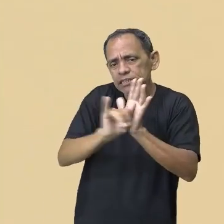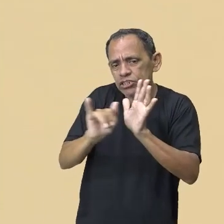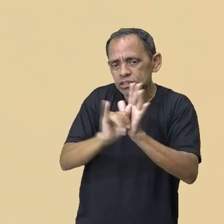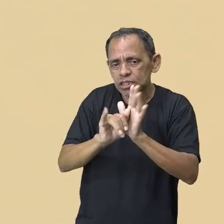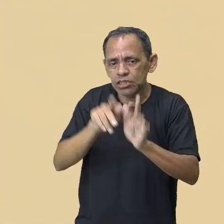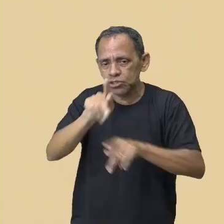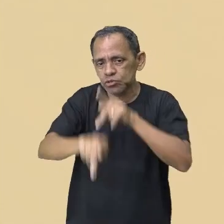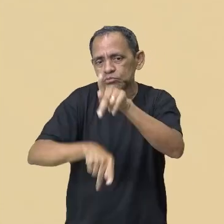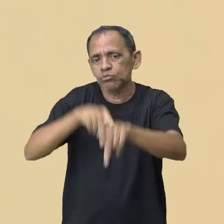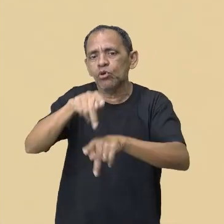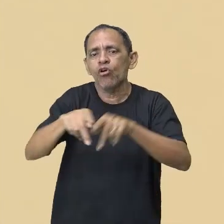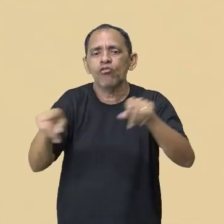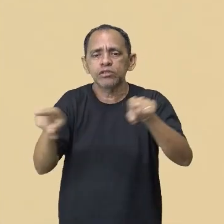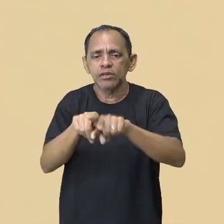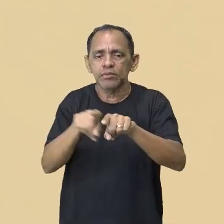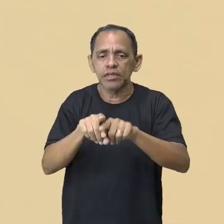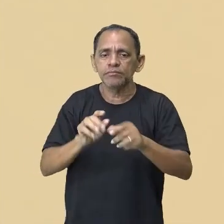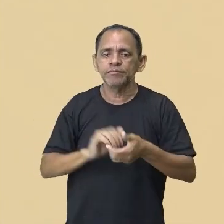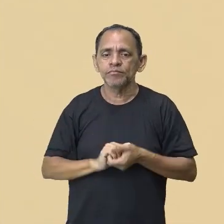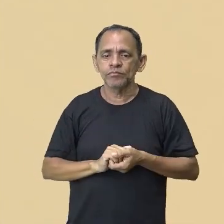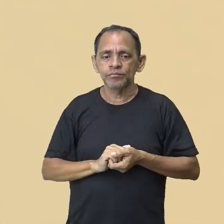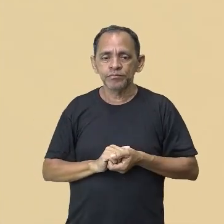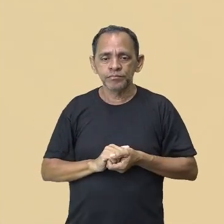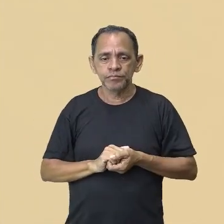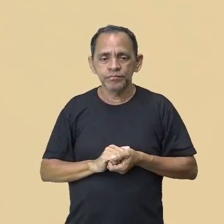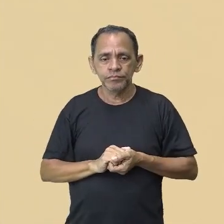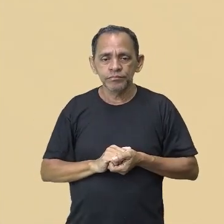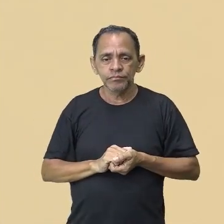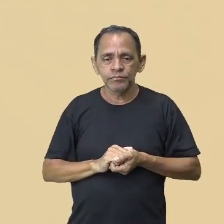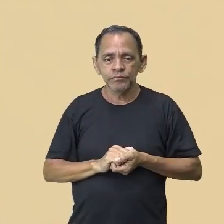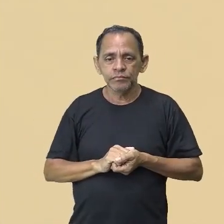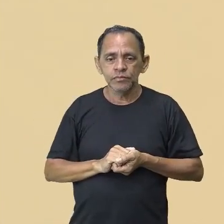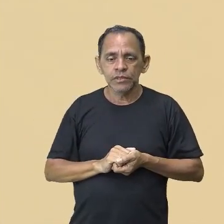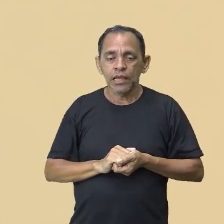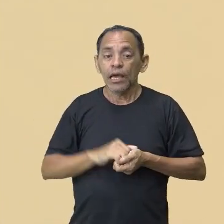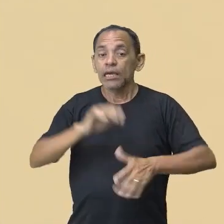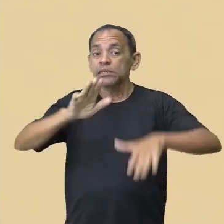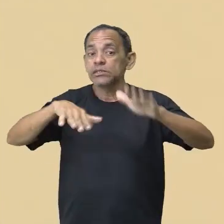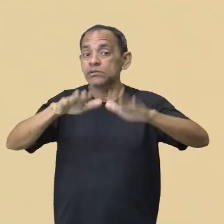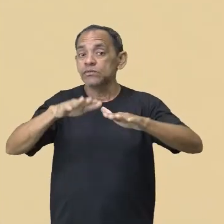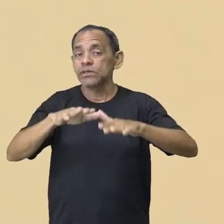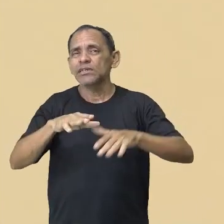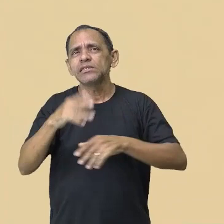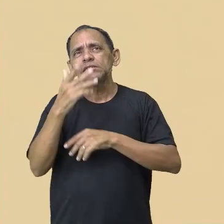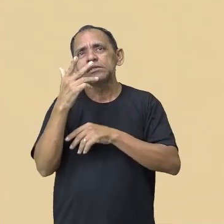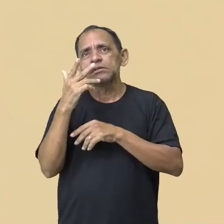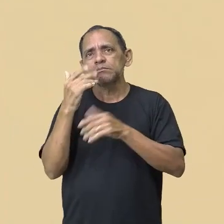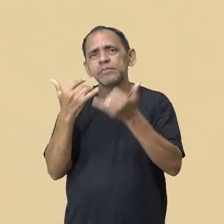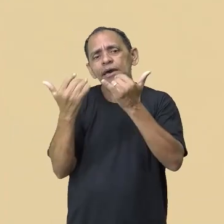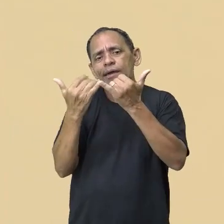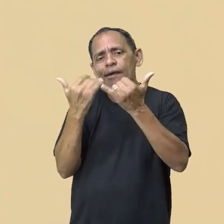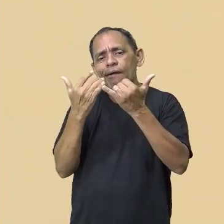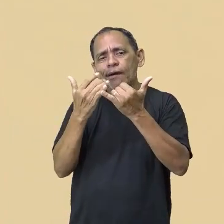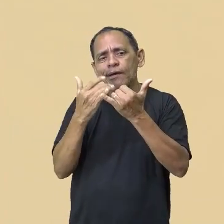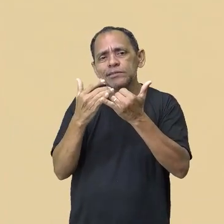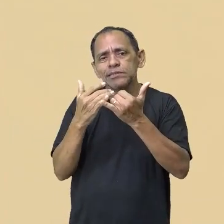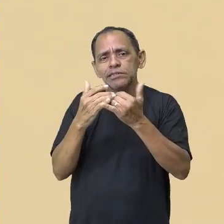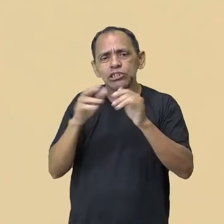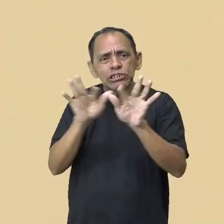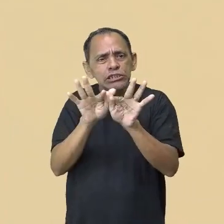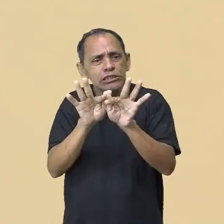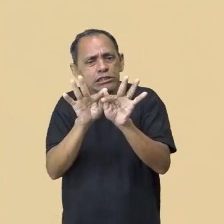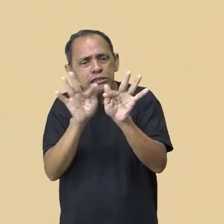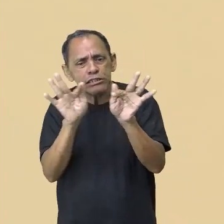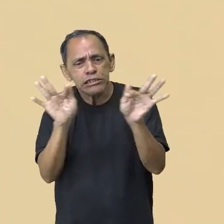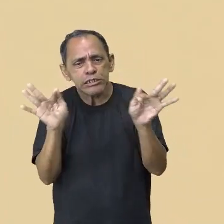povo. e embora pareça um elemento simples, ela é muito complexa e se... perdão,